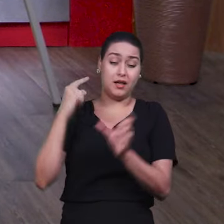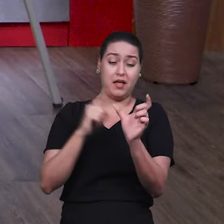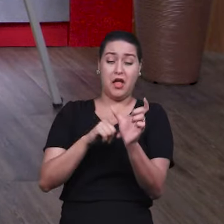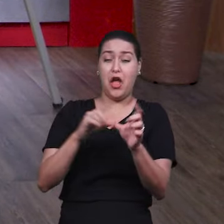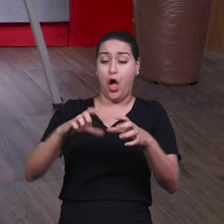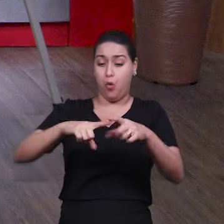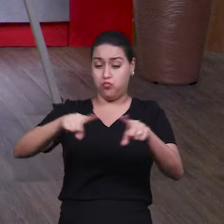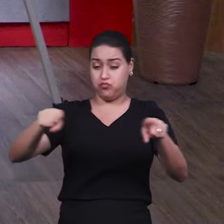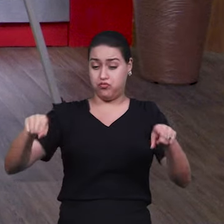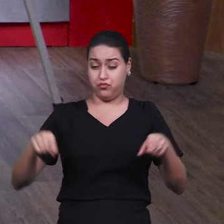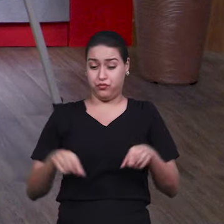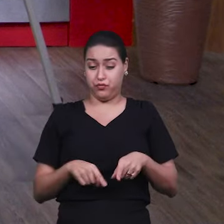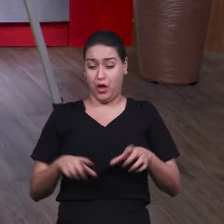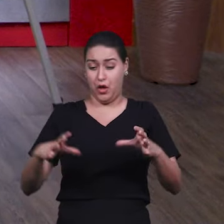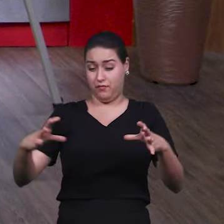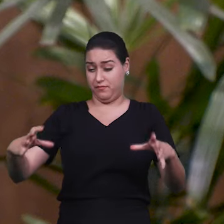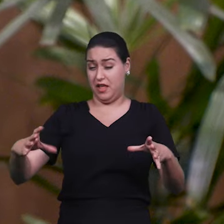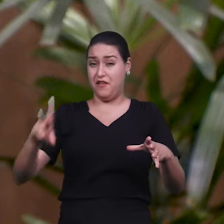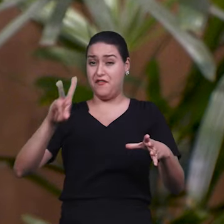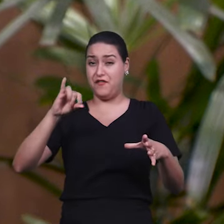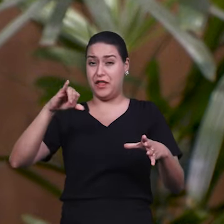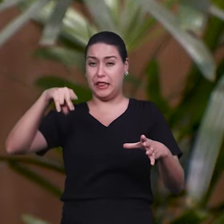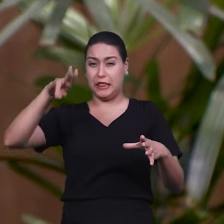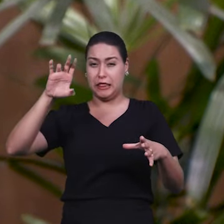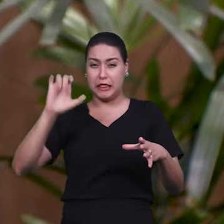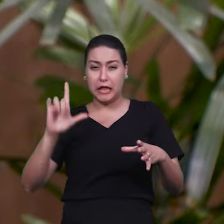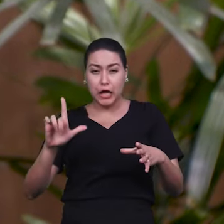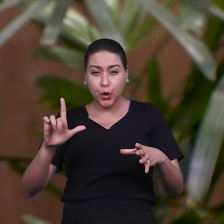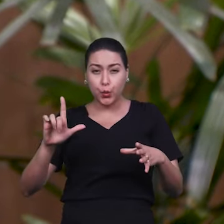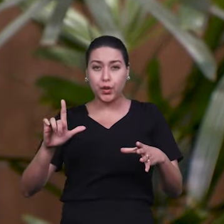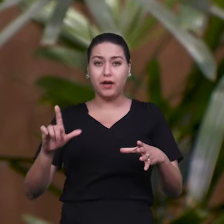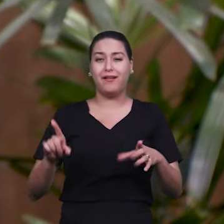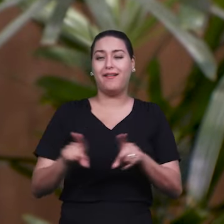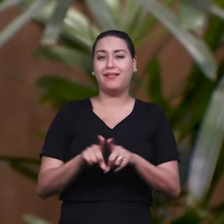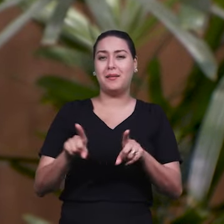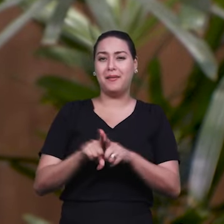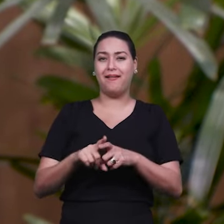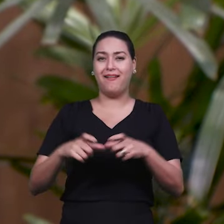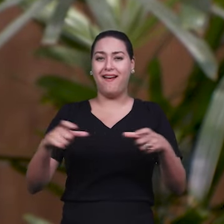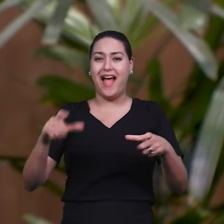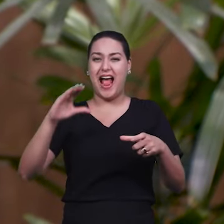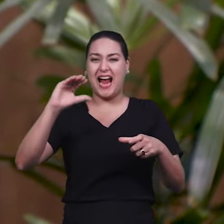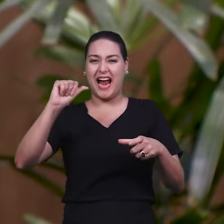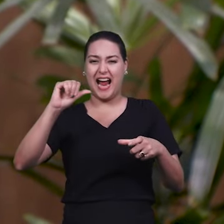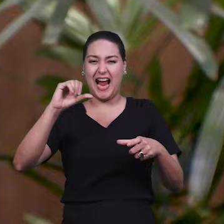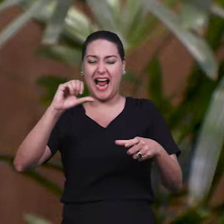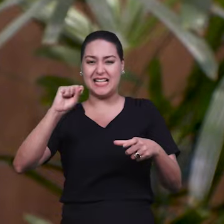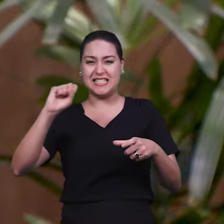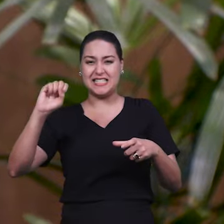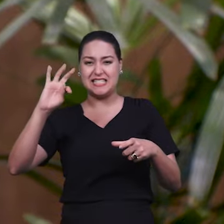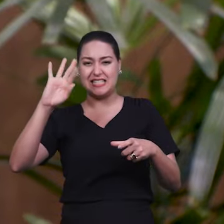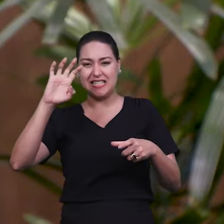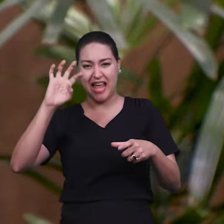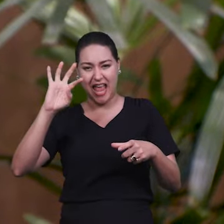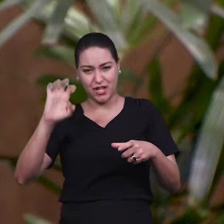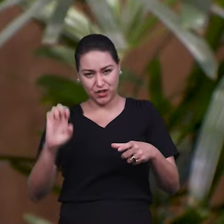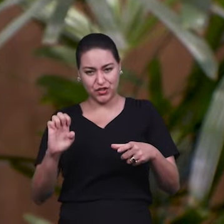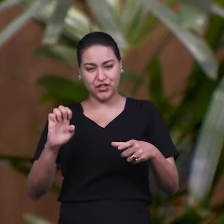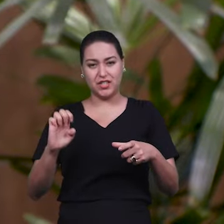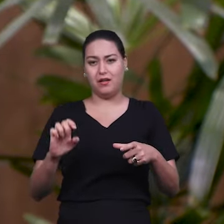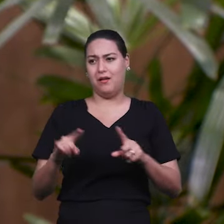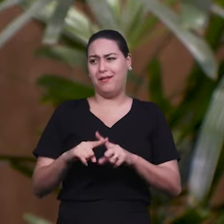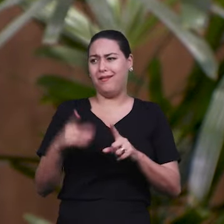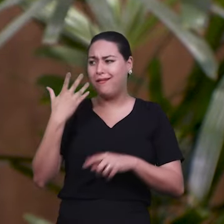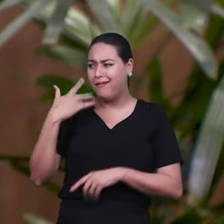de vinil, fita cassete, né? Se falar isso para uma criança, hoje não sabe nem o que sabe nem o que é. Mas hoje, nós temos